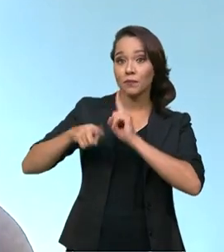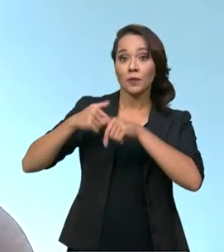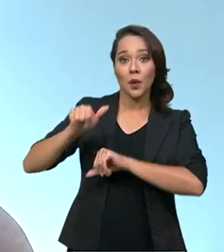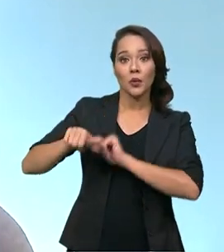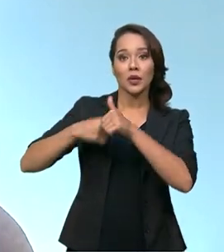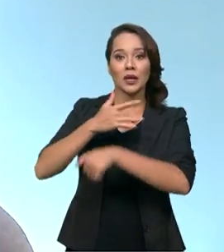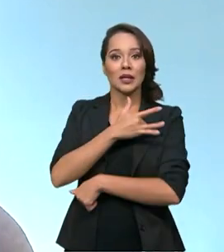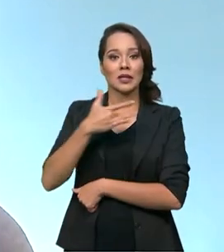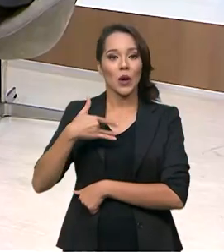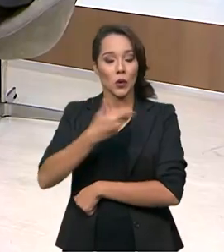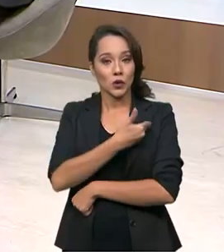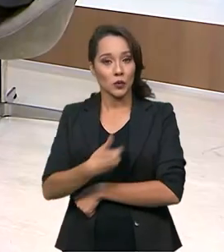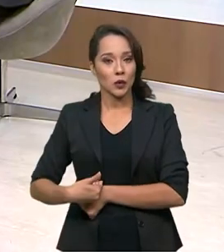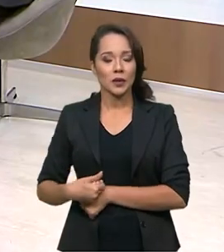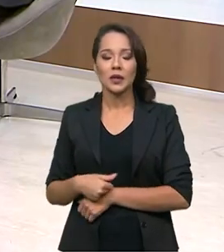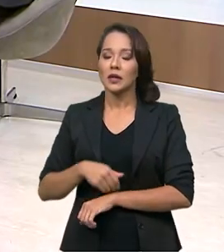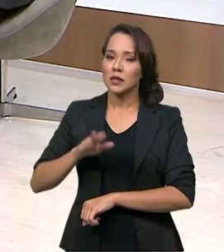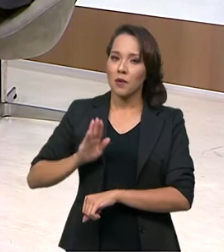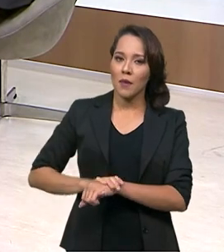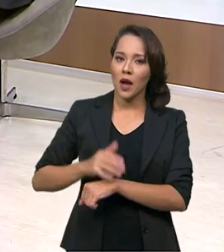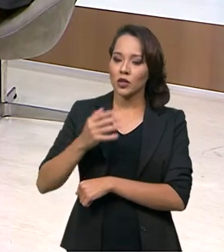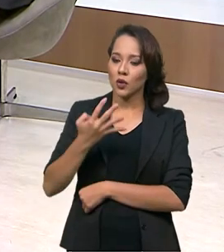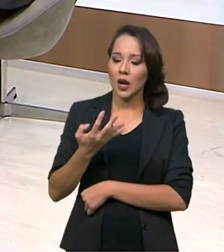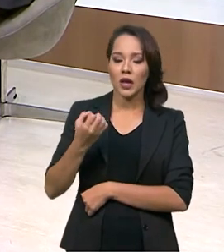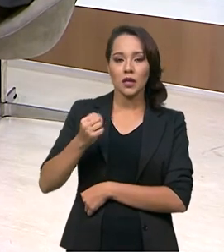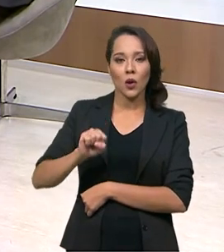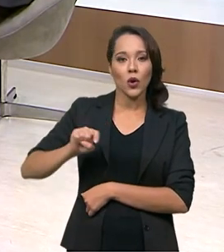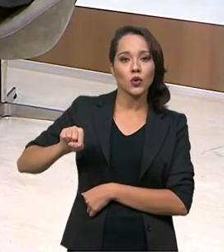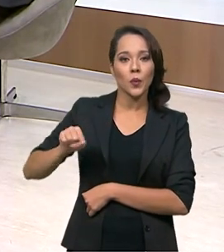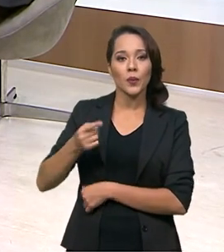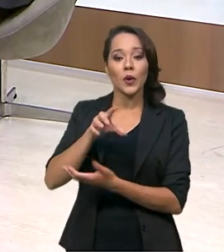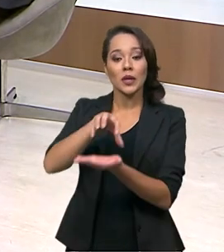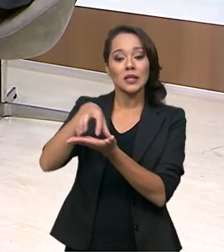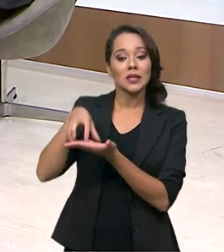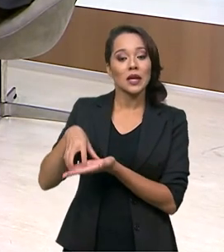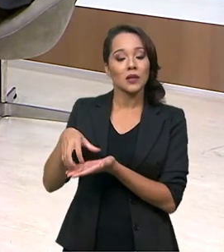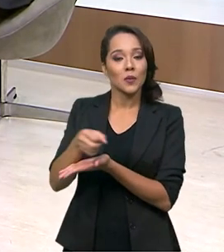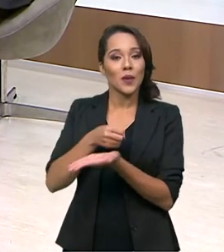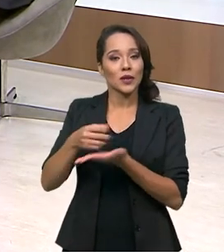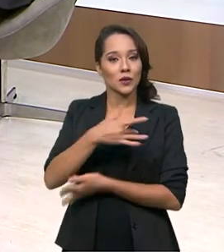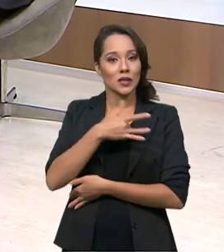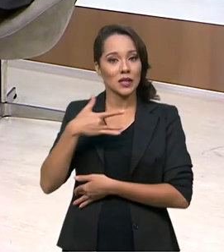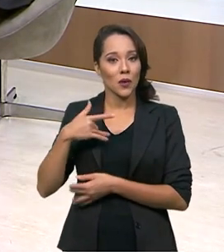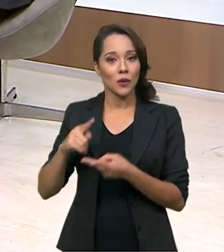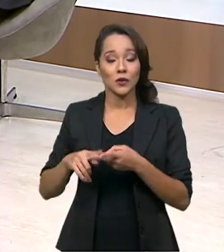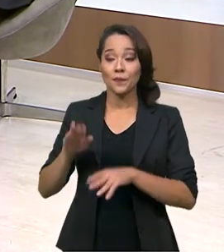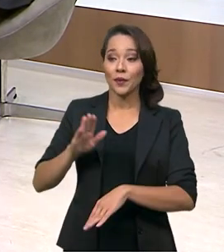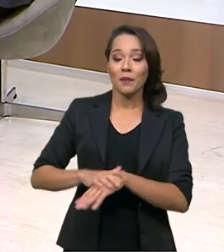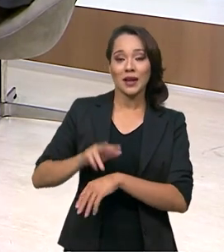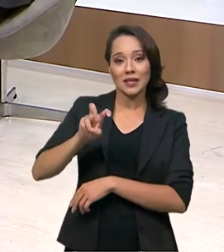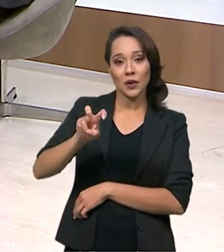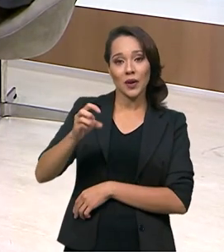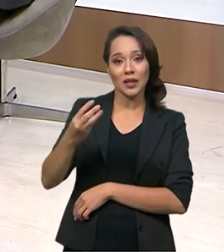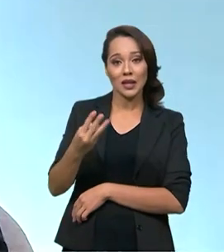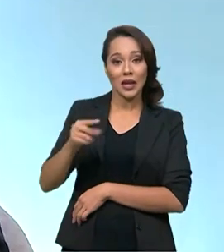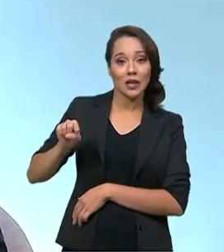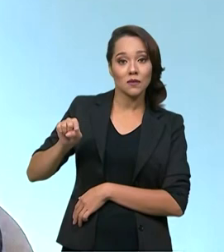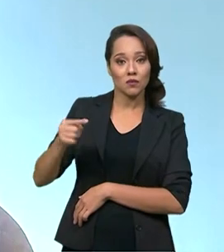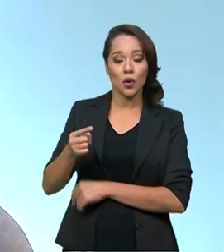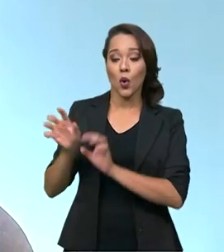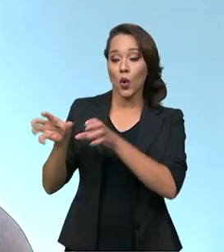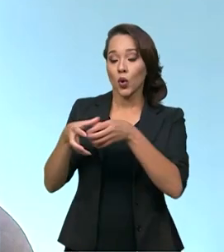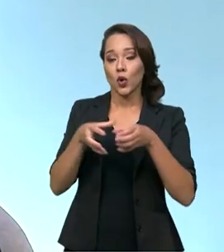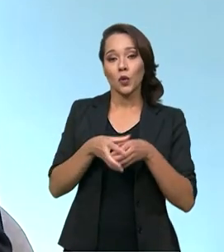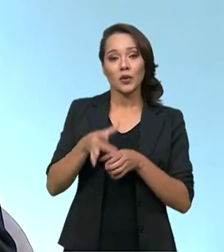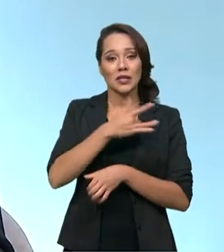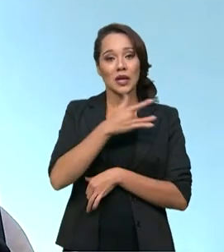da saúde pública, são mais de 48 mil unidades básicas de saúde e mais de 53 mil equipes